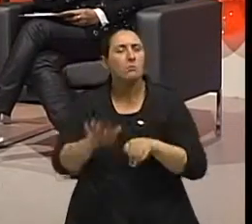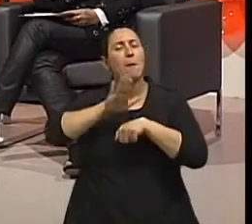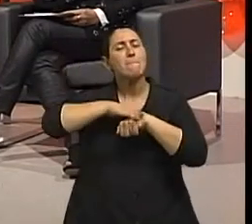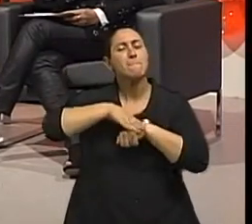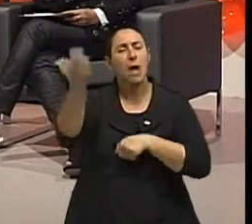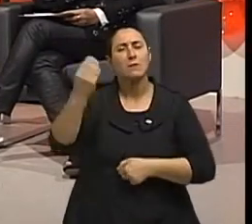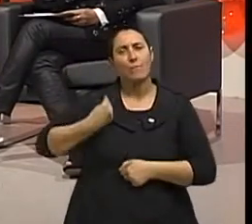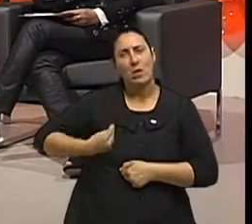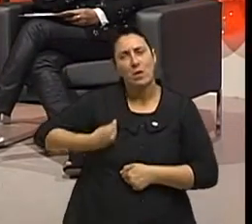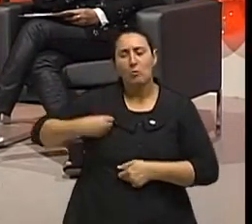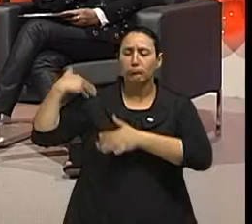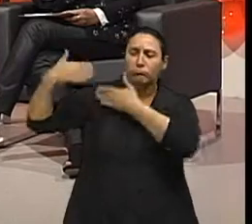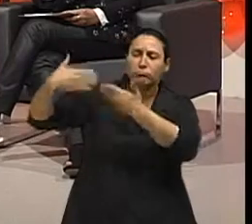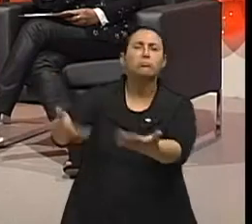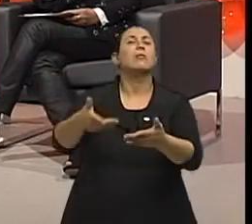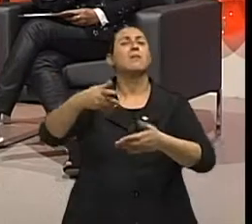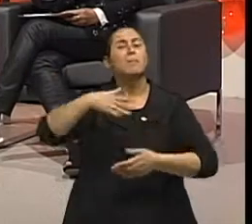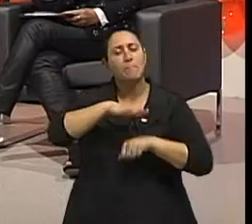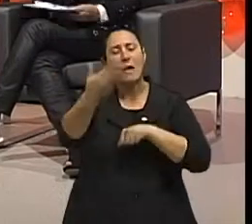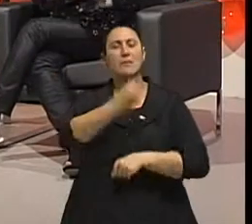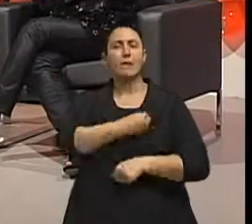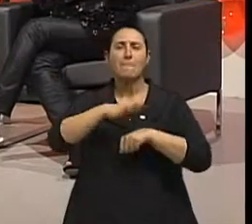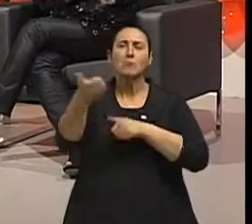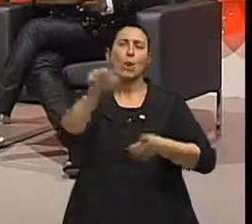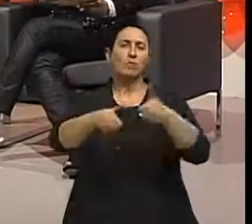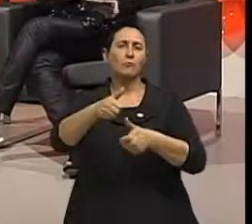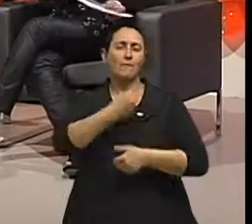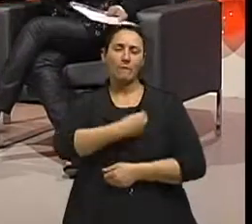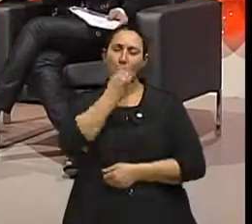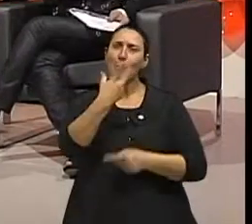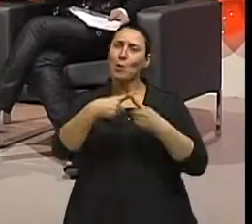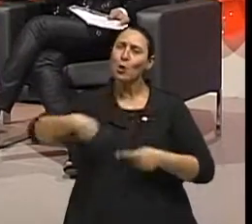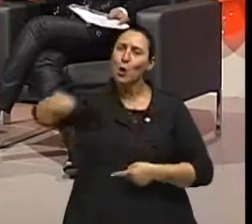a vida mais plena para todos nós, com mais vida, com mais qualidade. Viva bem!